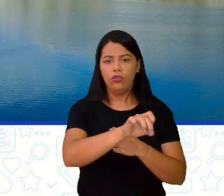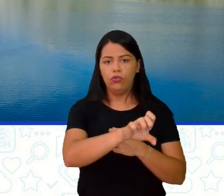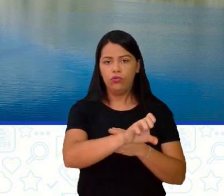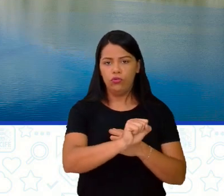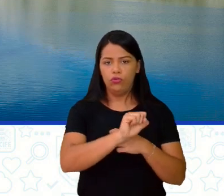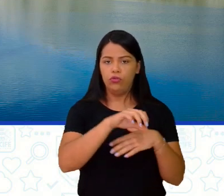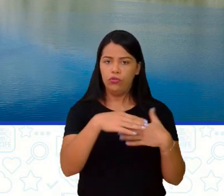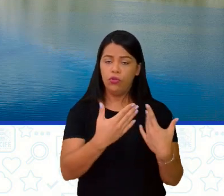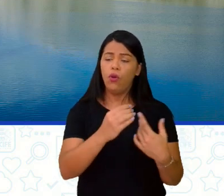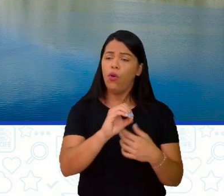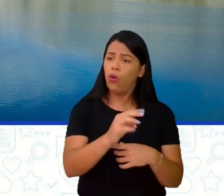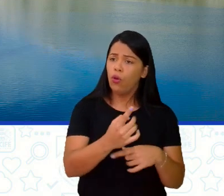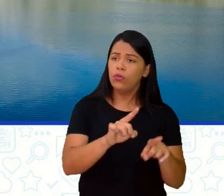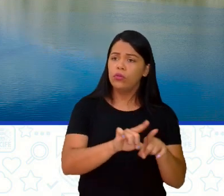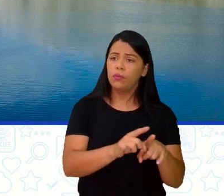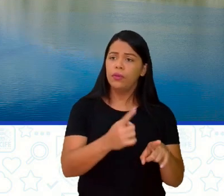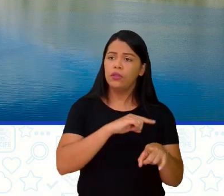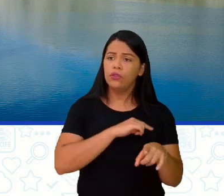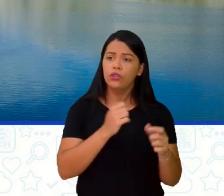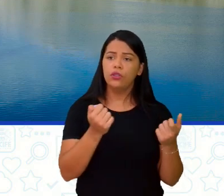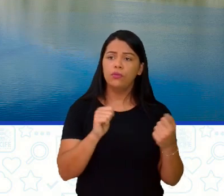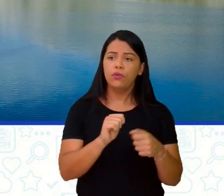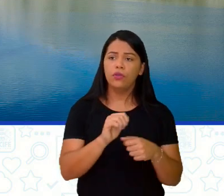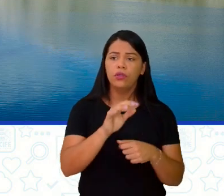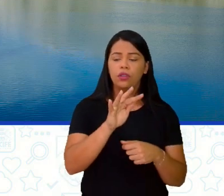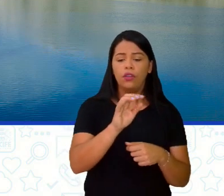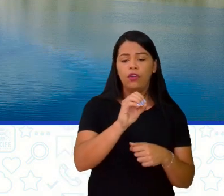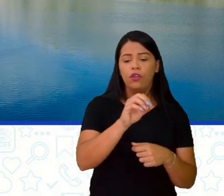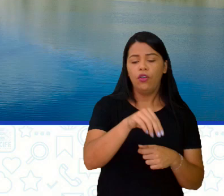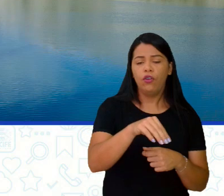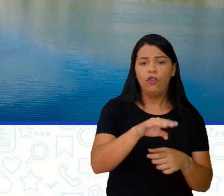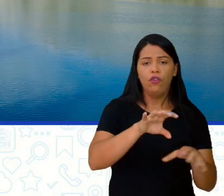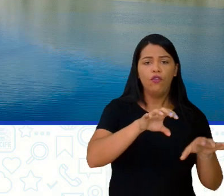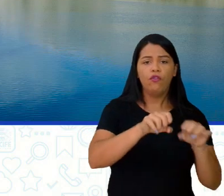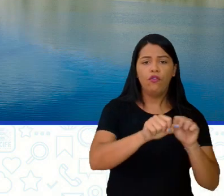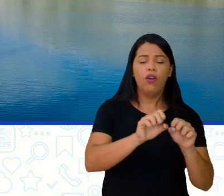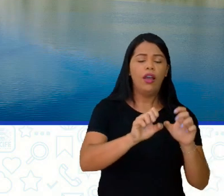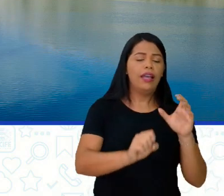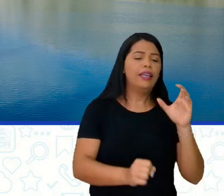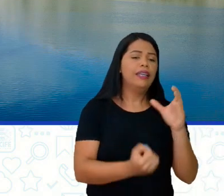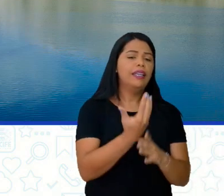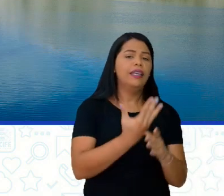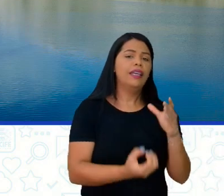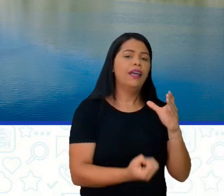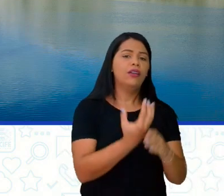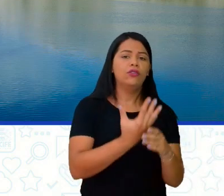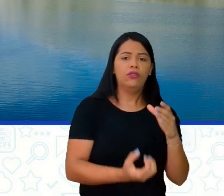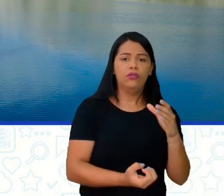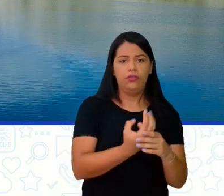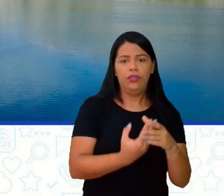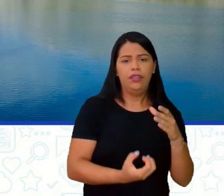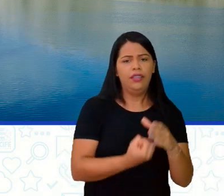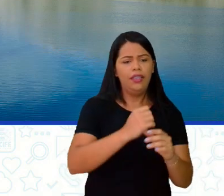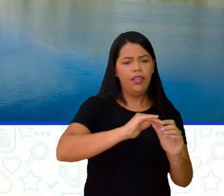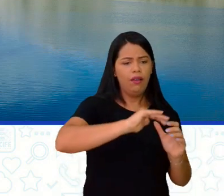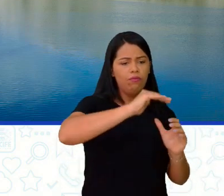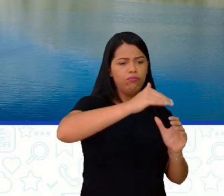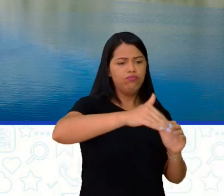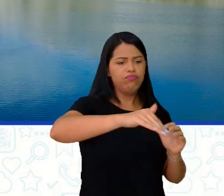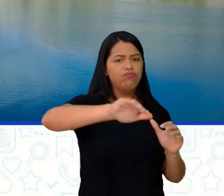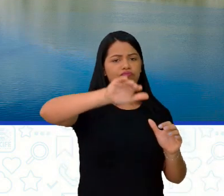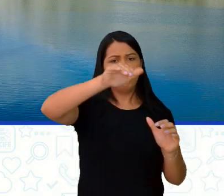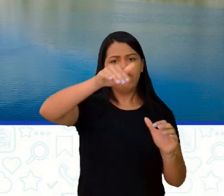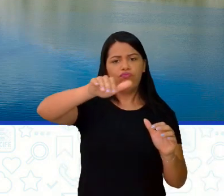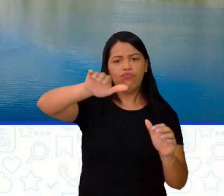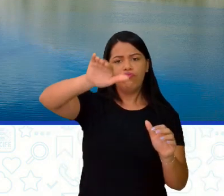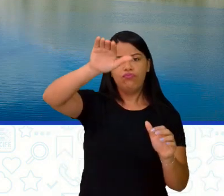Ou também podemos chamar de formadores de relevo. Os